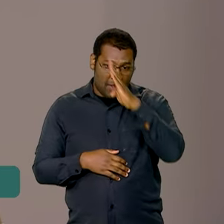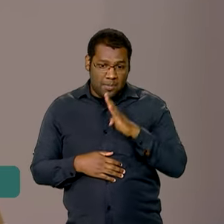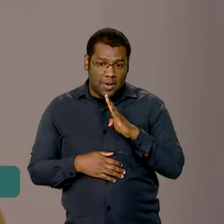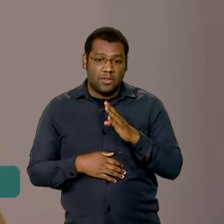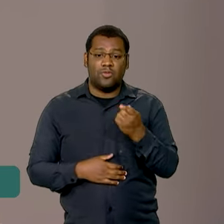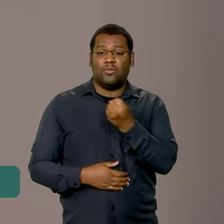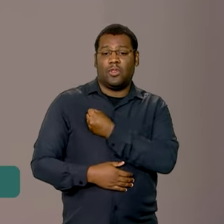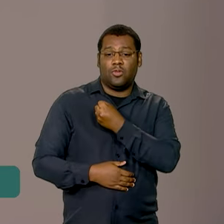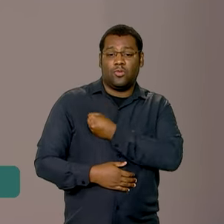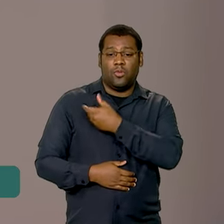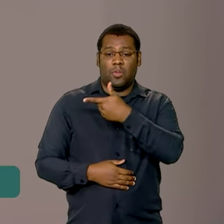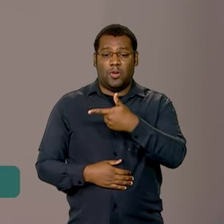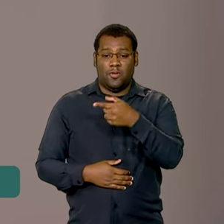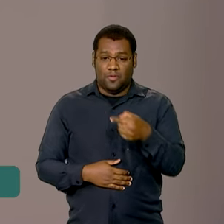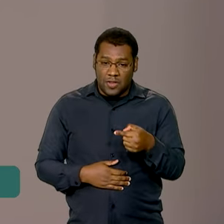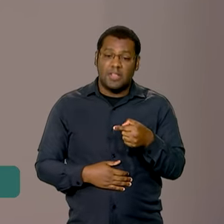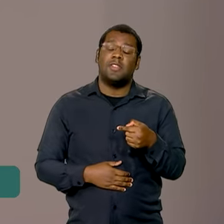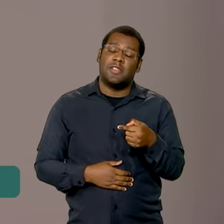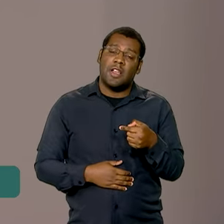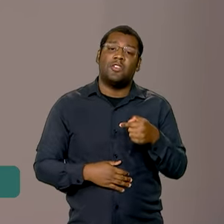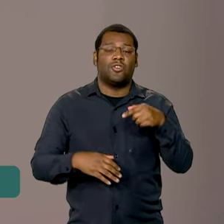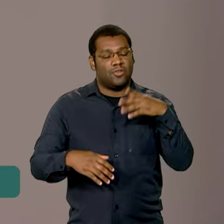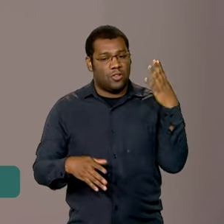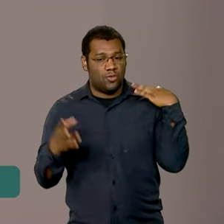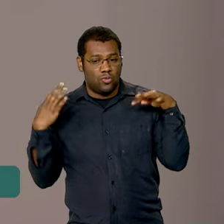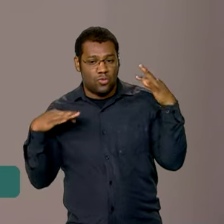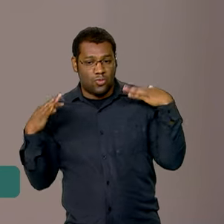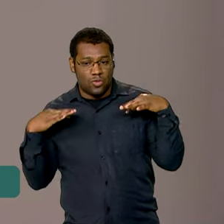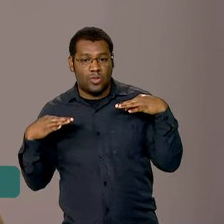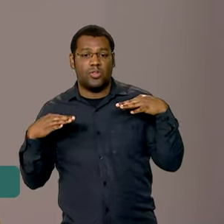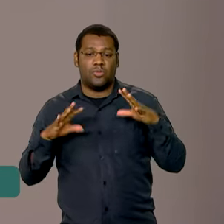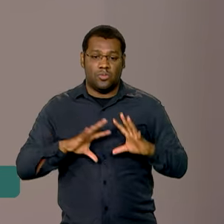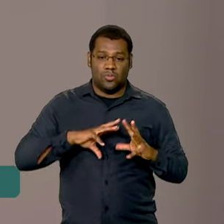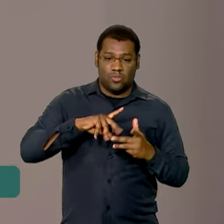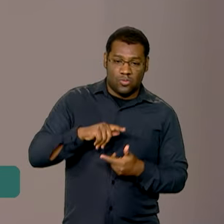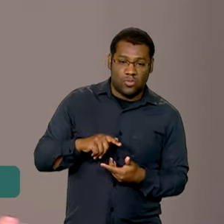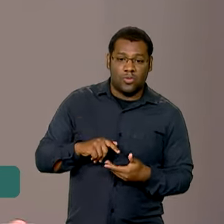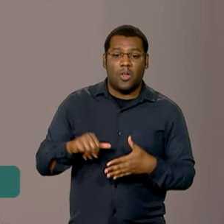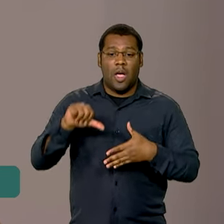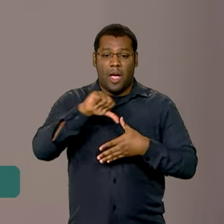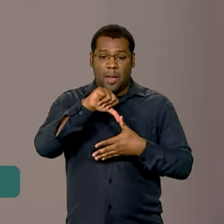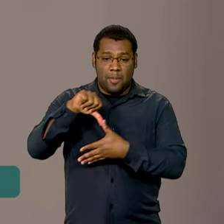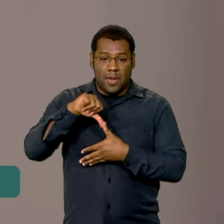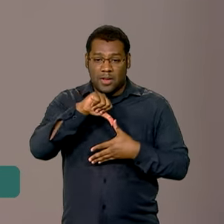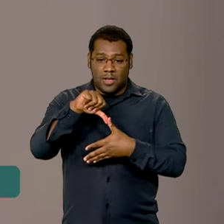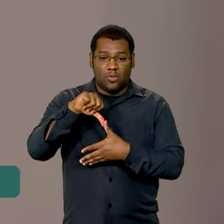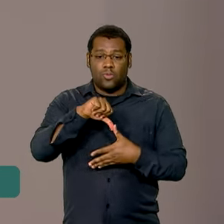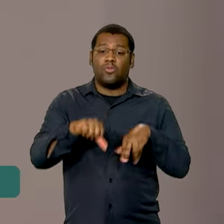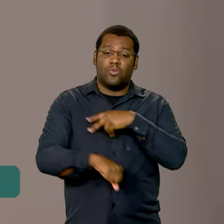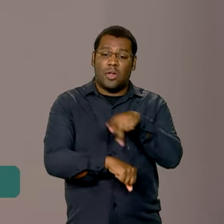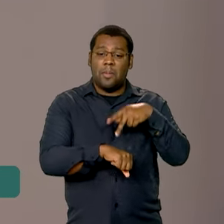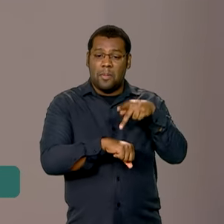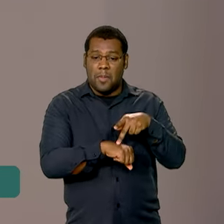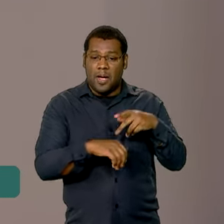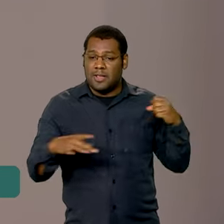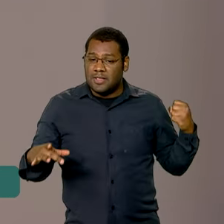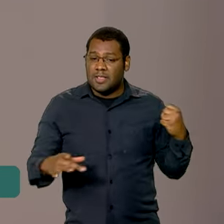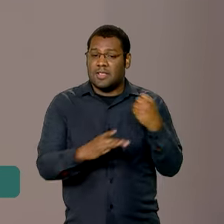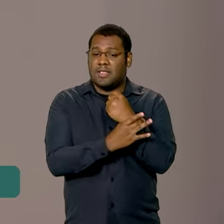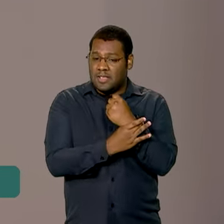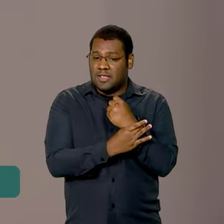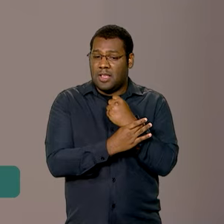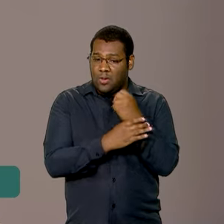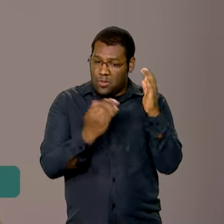ranking de segurança turística. E hoje é o país mais seguro da América do Sul para se fazer turismo. É o segundo das